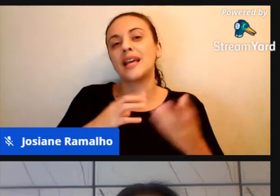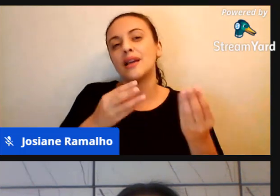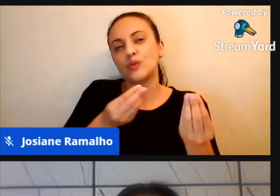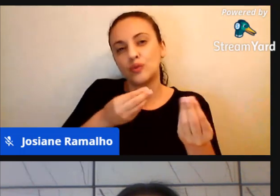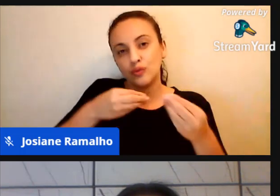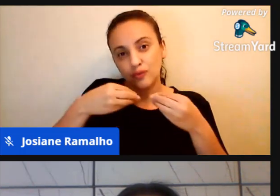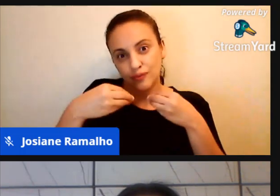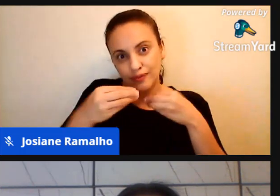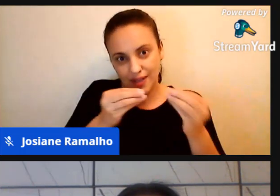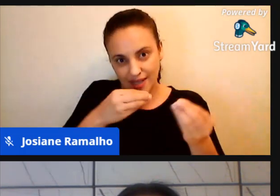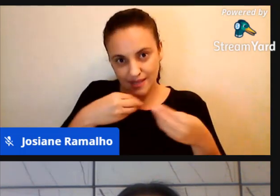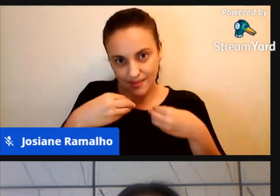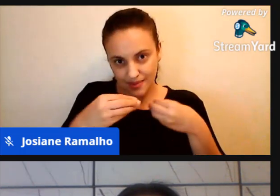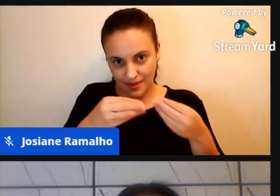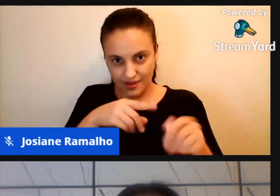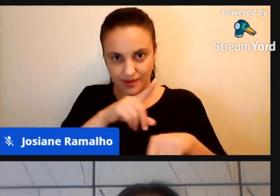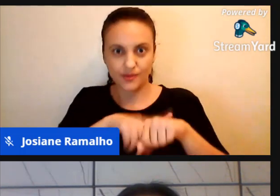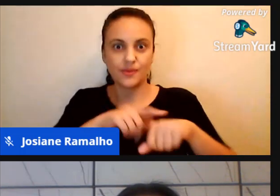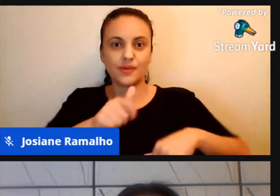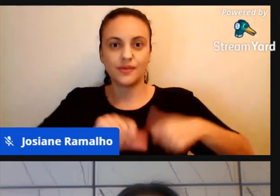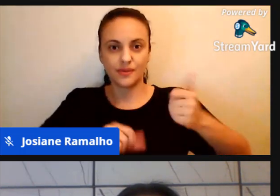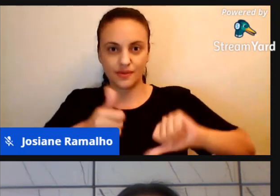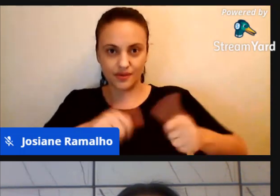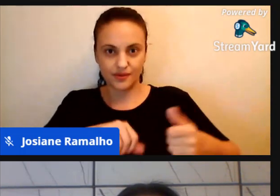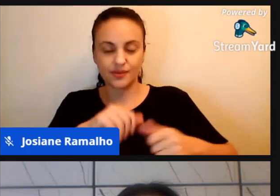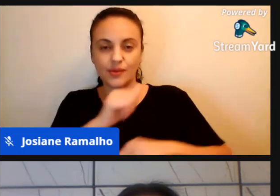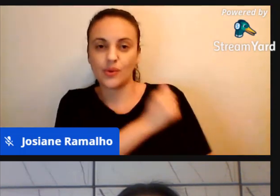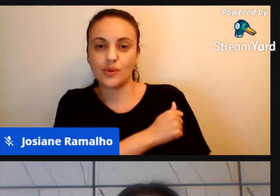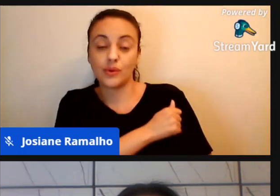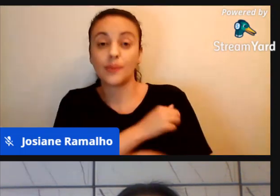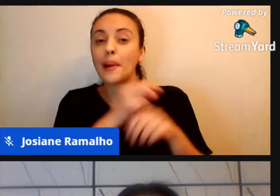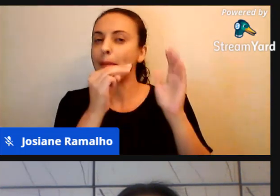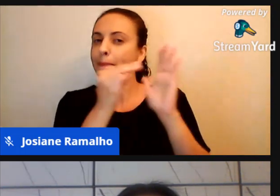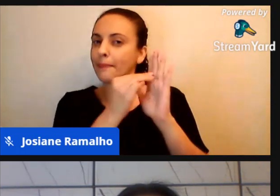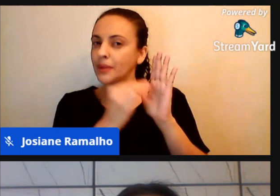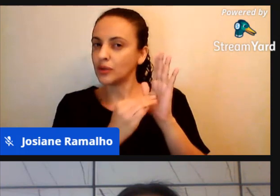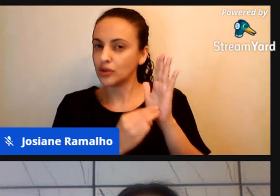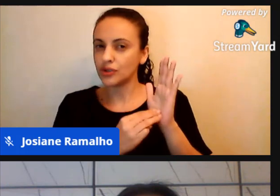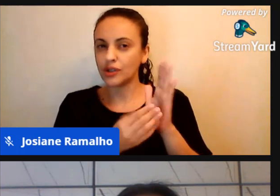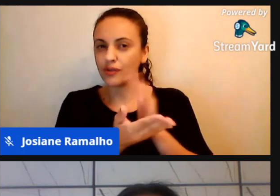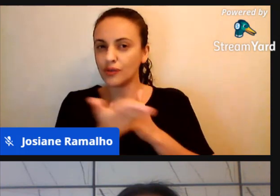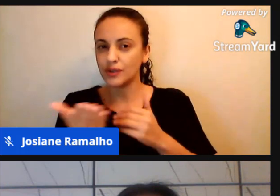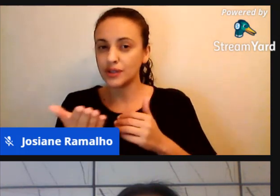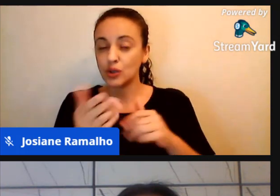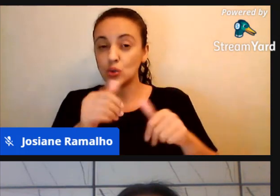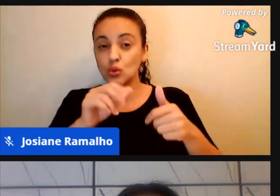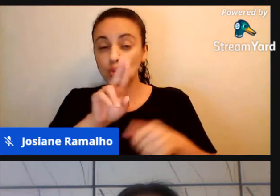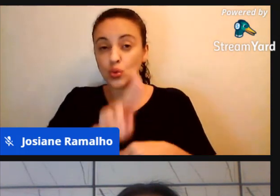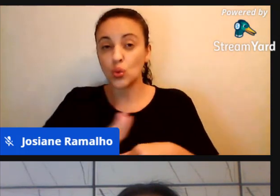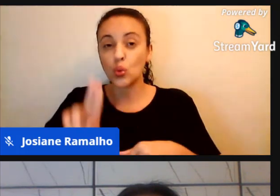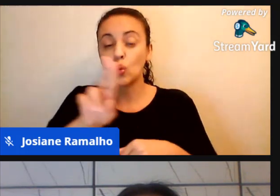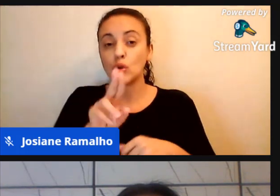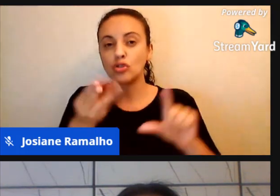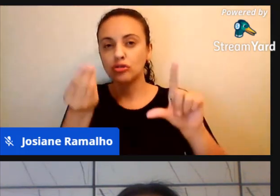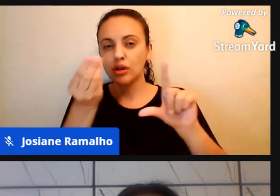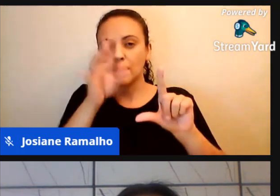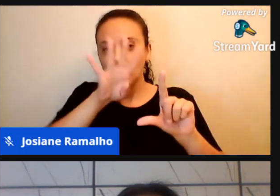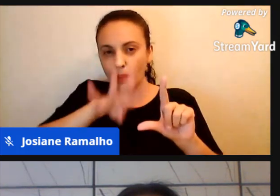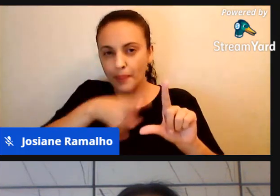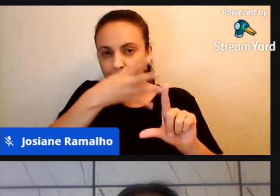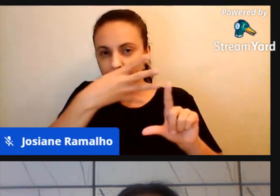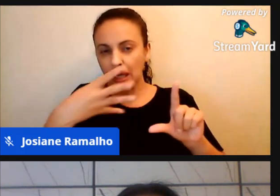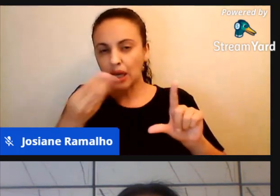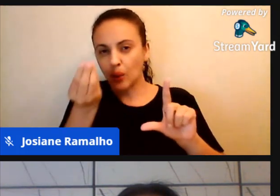inflexibilidade na hora de avaliar esse aluno, a metodologia que vocês usam, de alimentar uma planilha, de